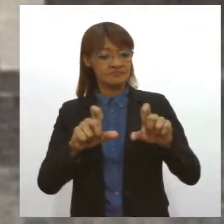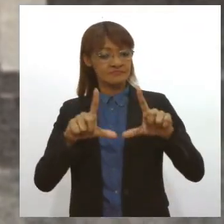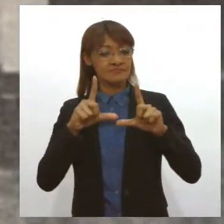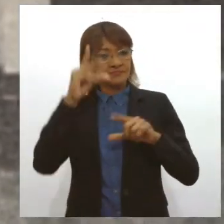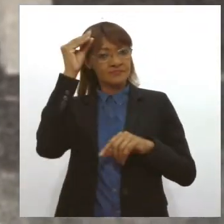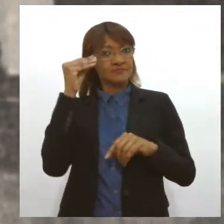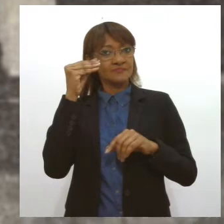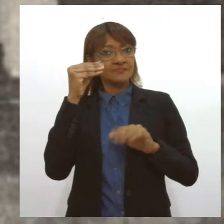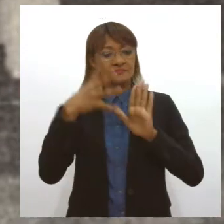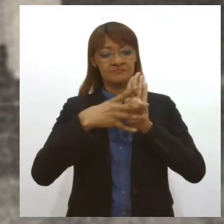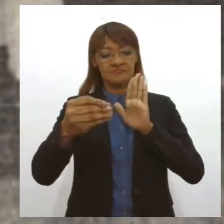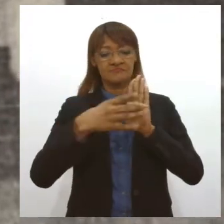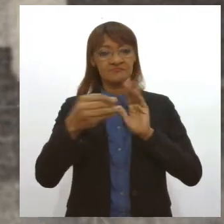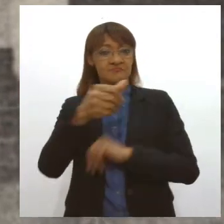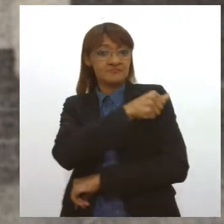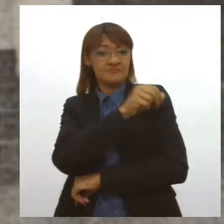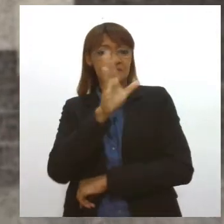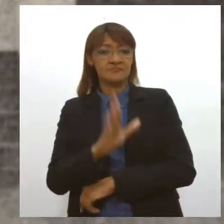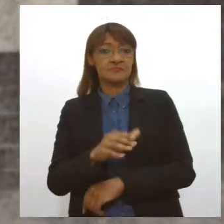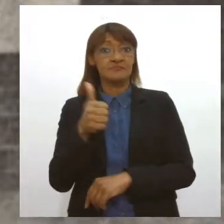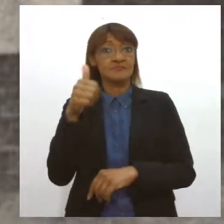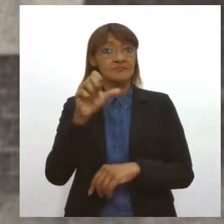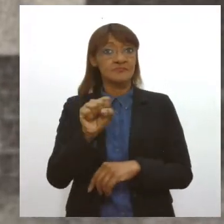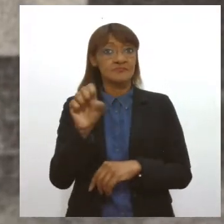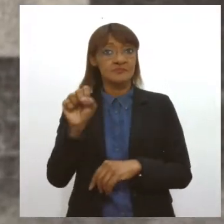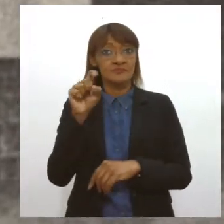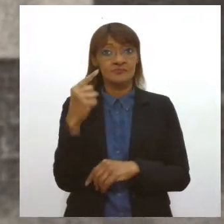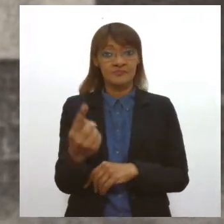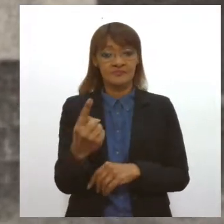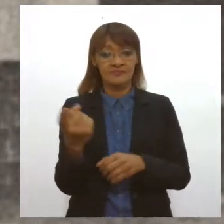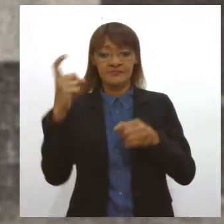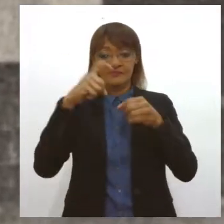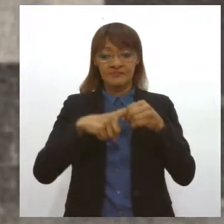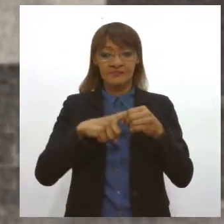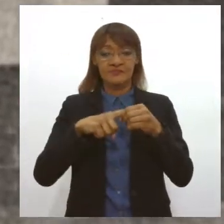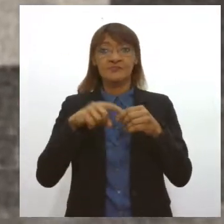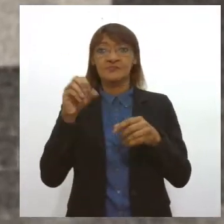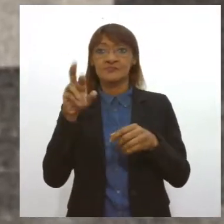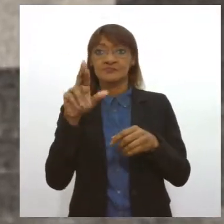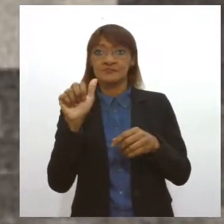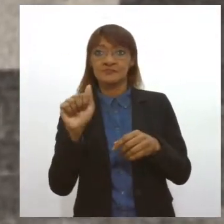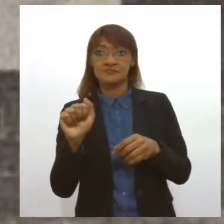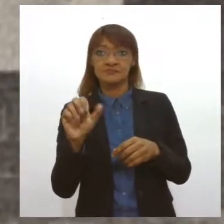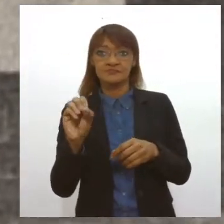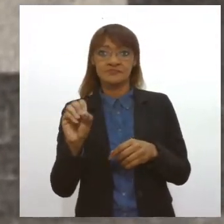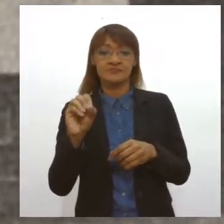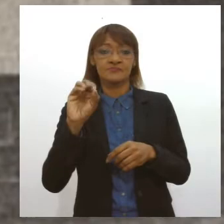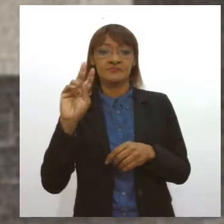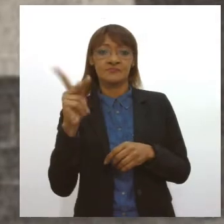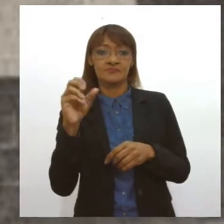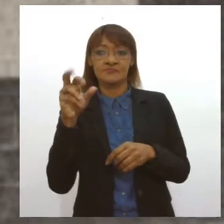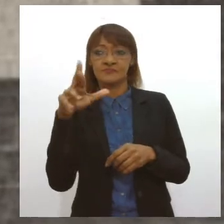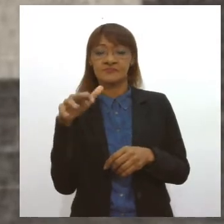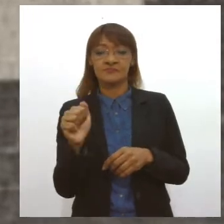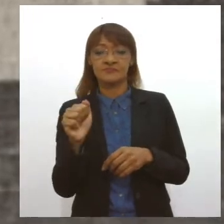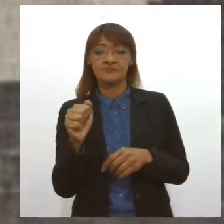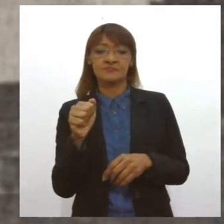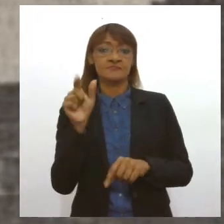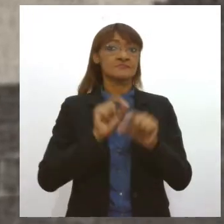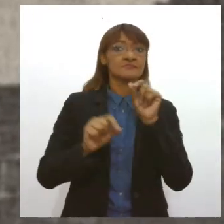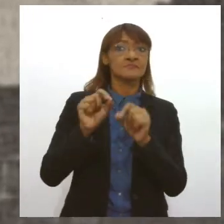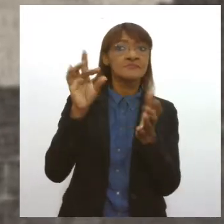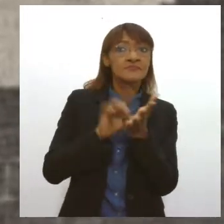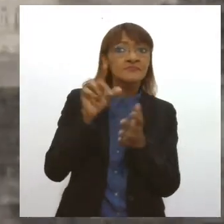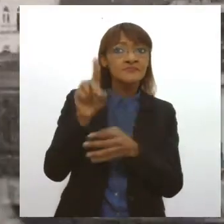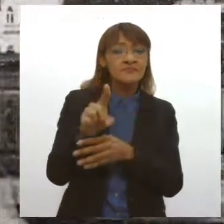Em 1881, Horácio Oria retorna a Sergipe, com a esperança de se manter com sua arte. Mas não foi bem essa realidade